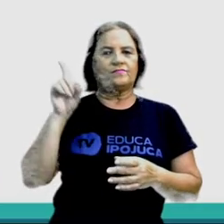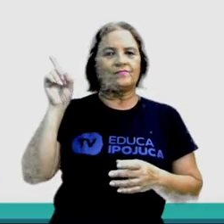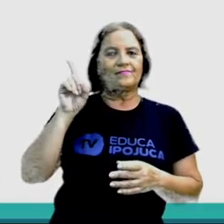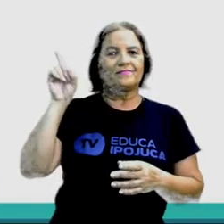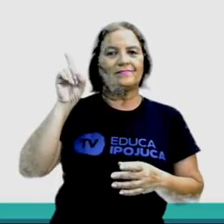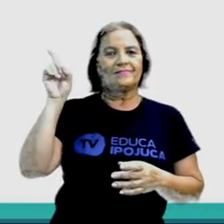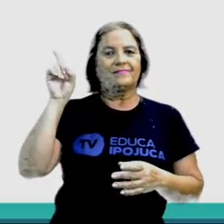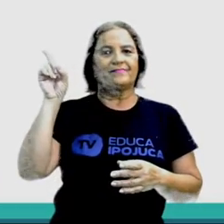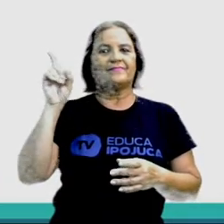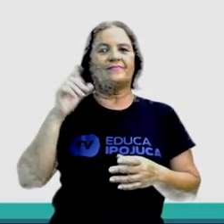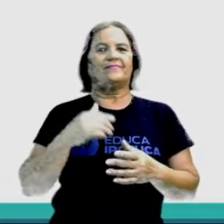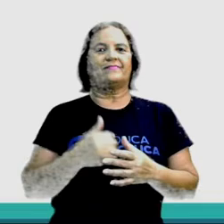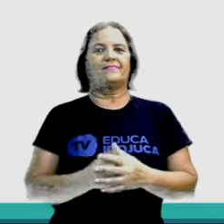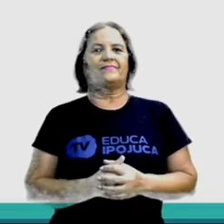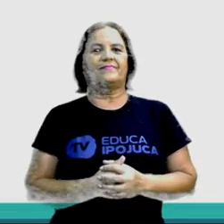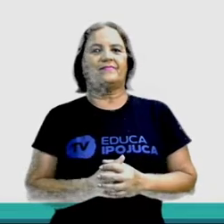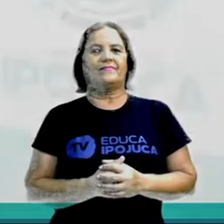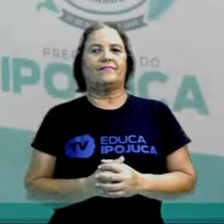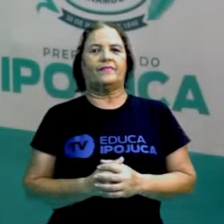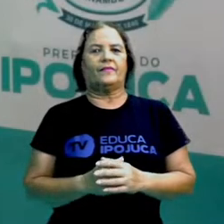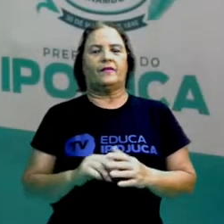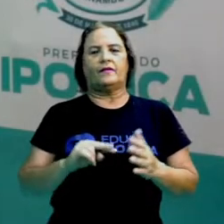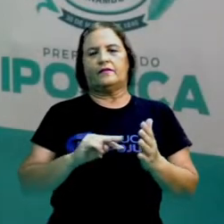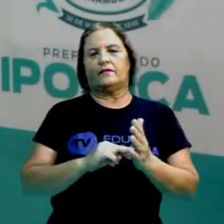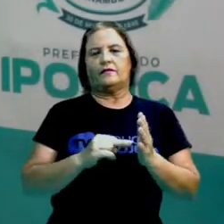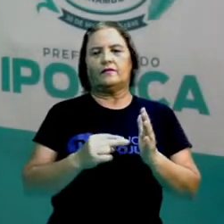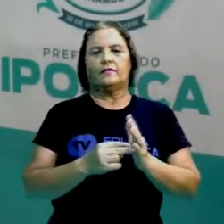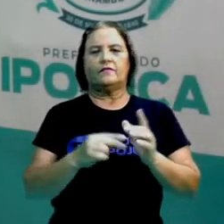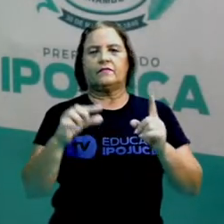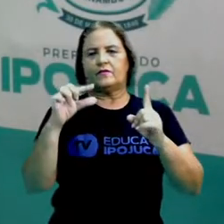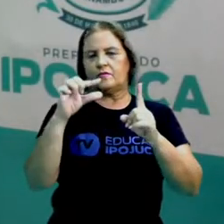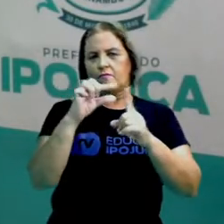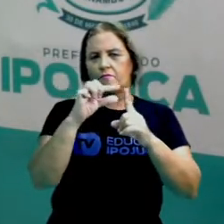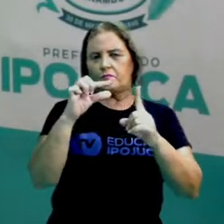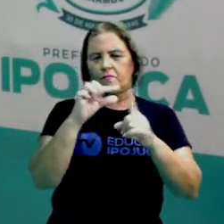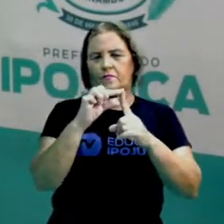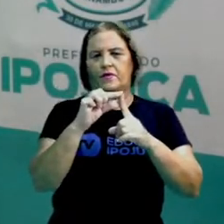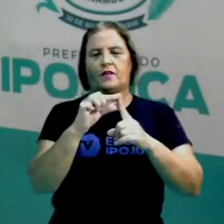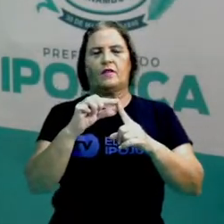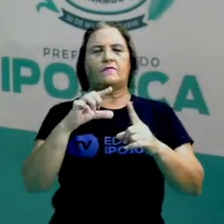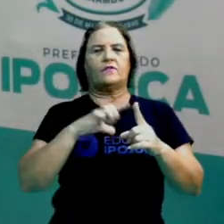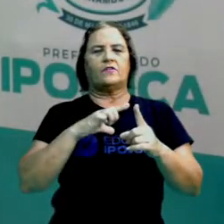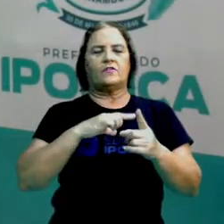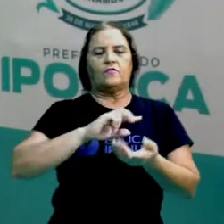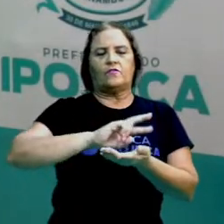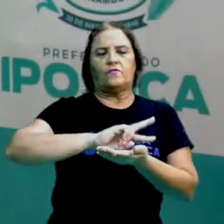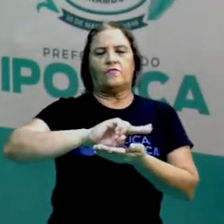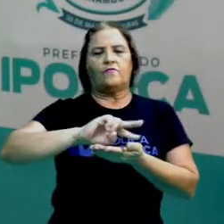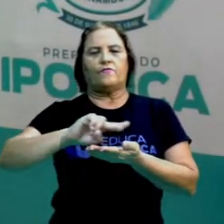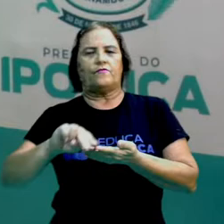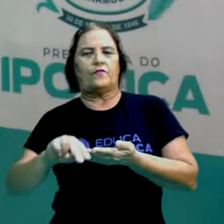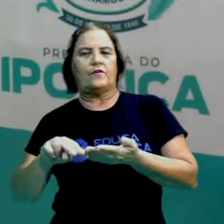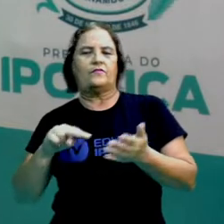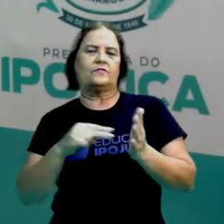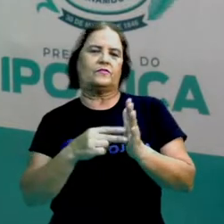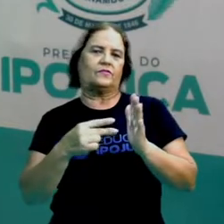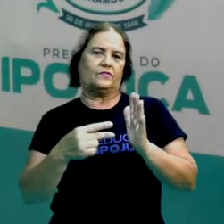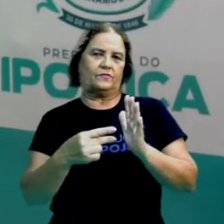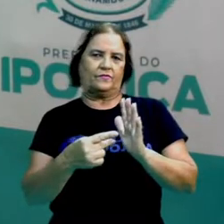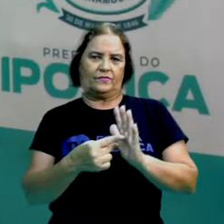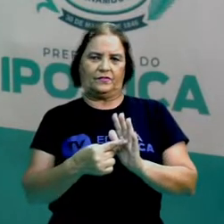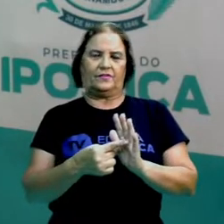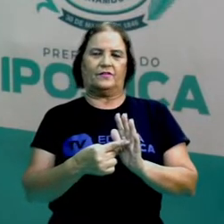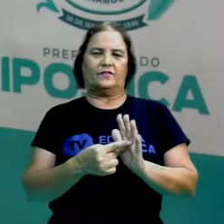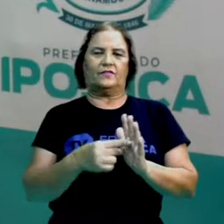than one meaning in English, ou seja, palavras que têm mais de um significado em inglês. Aí,